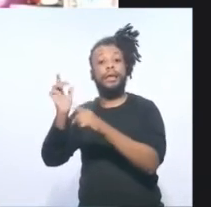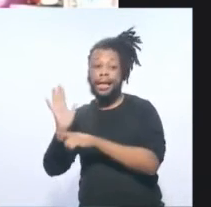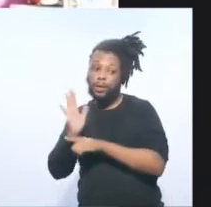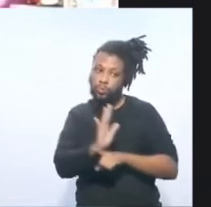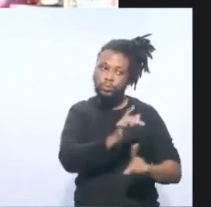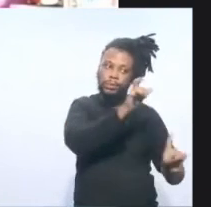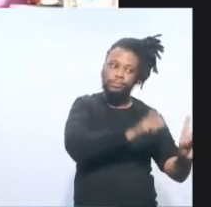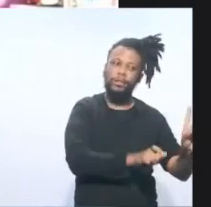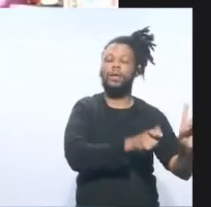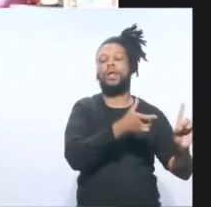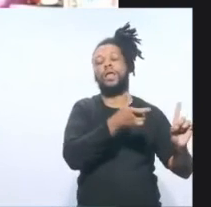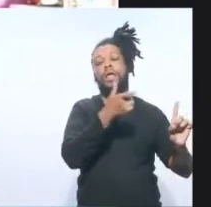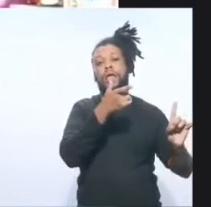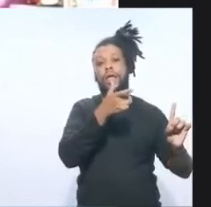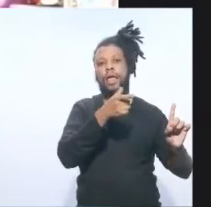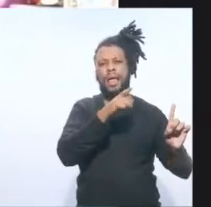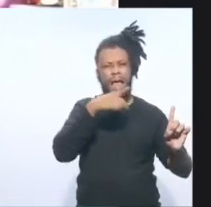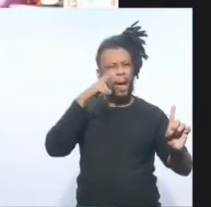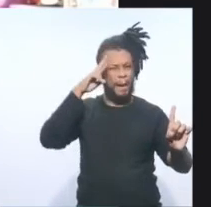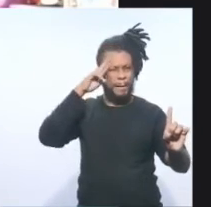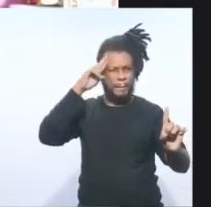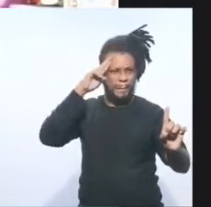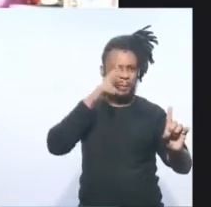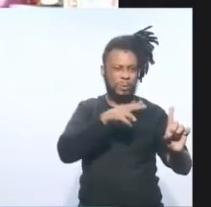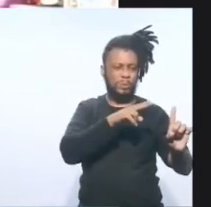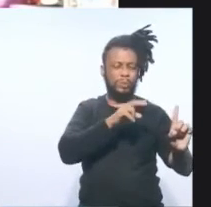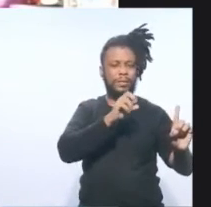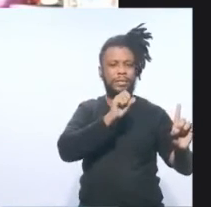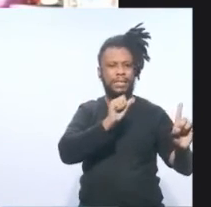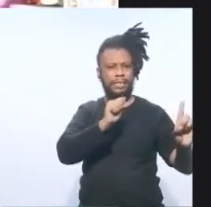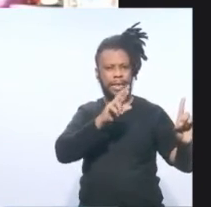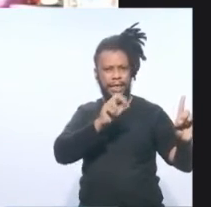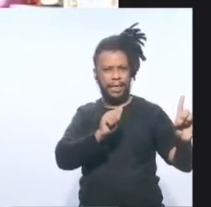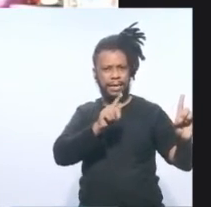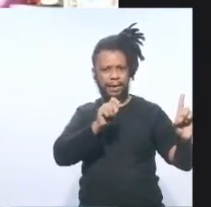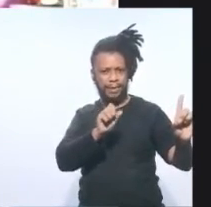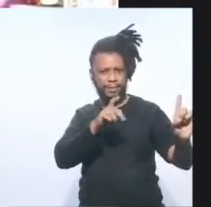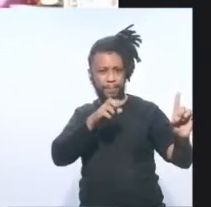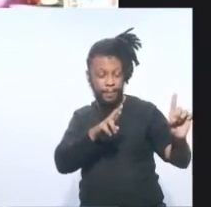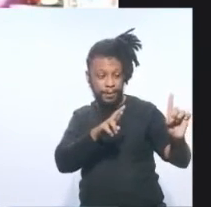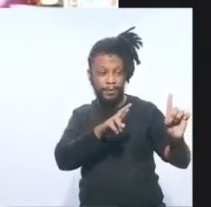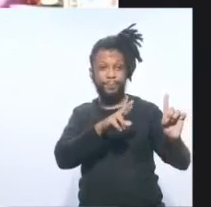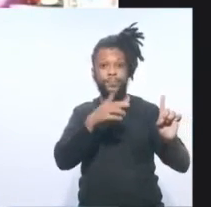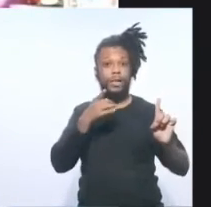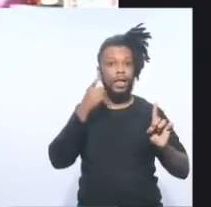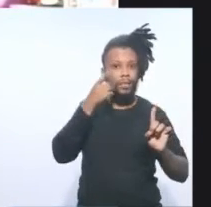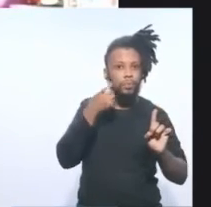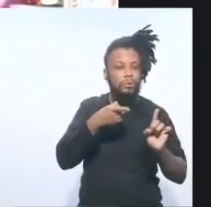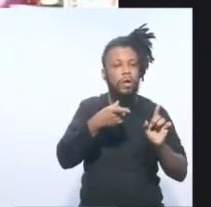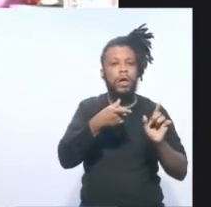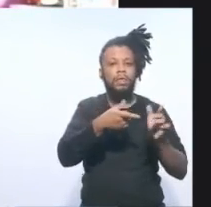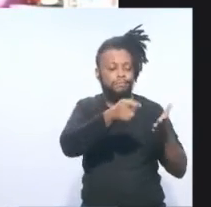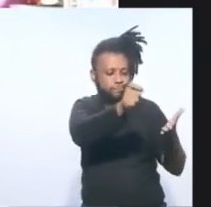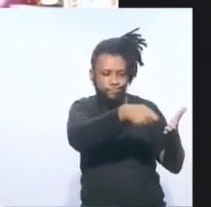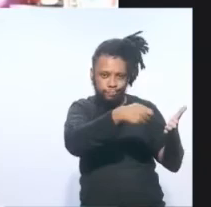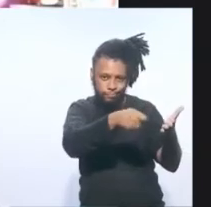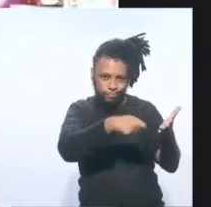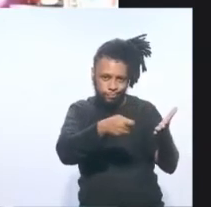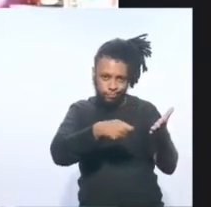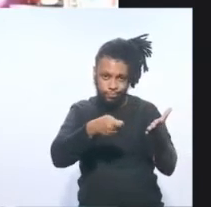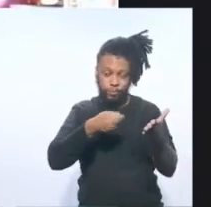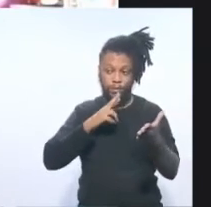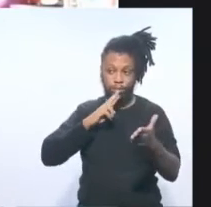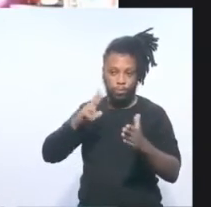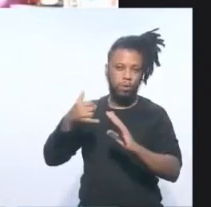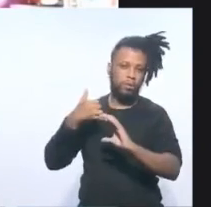Sari Gaspar Corte Real. Então, assina as deputadas que deram a resposta pelo